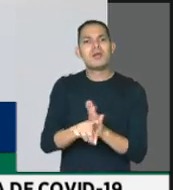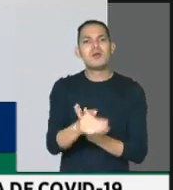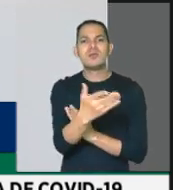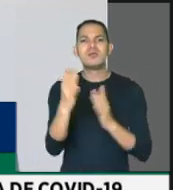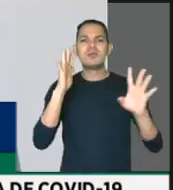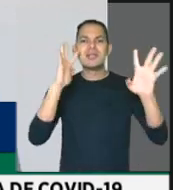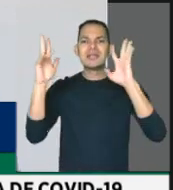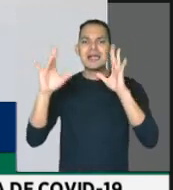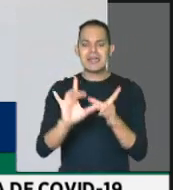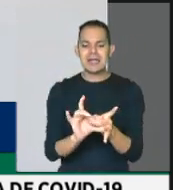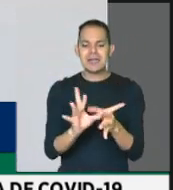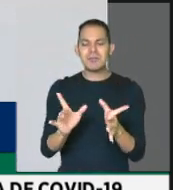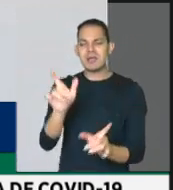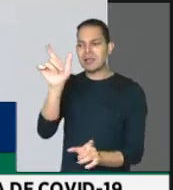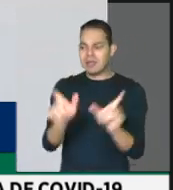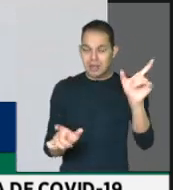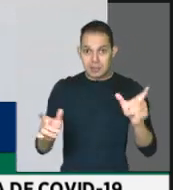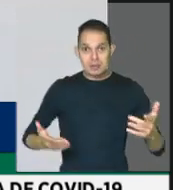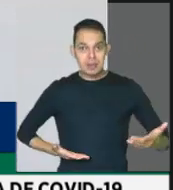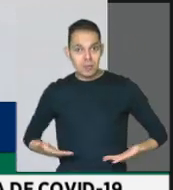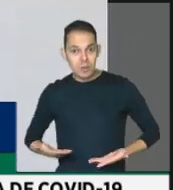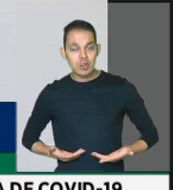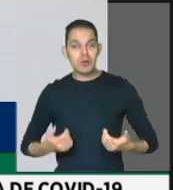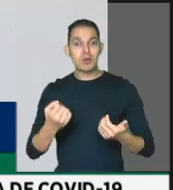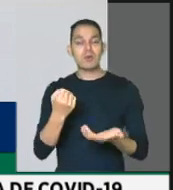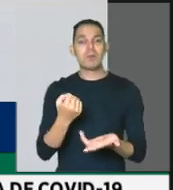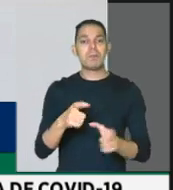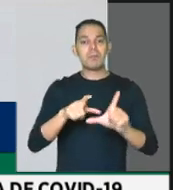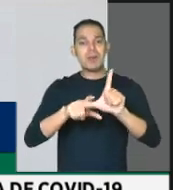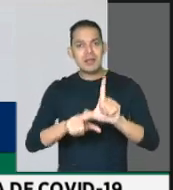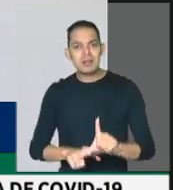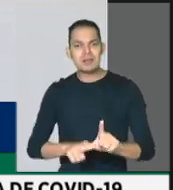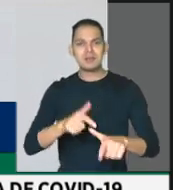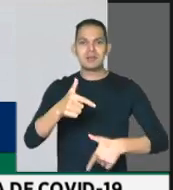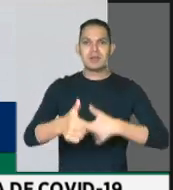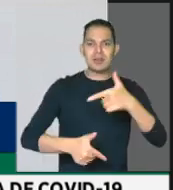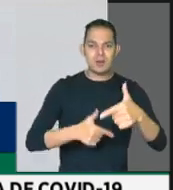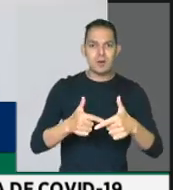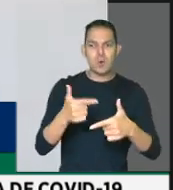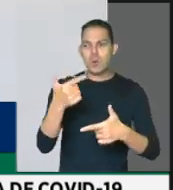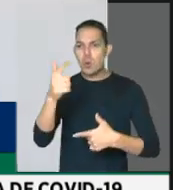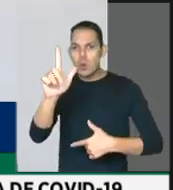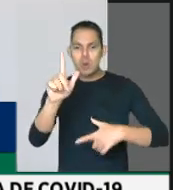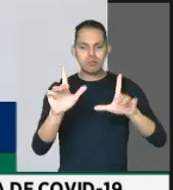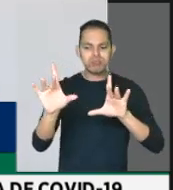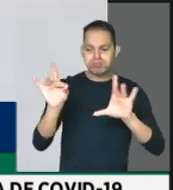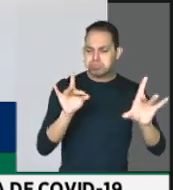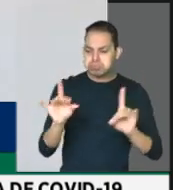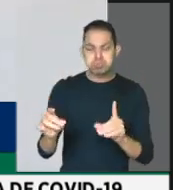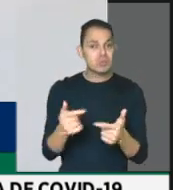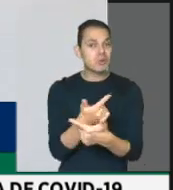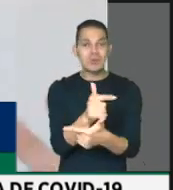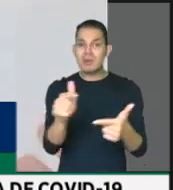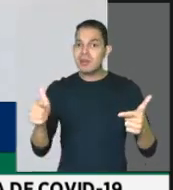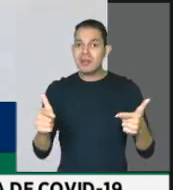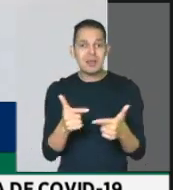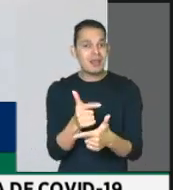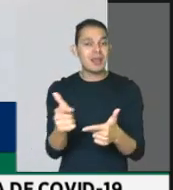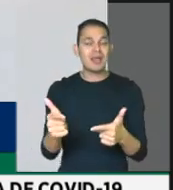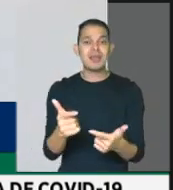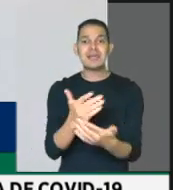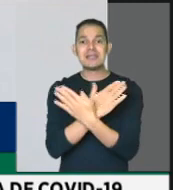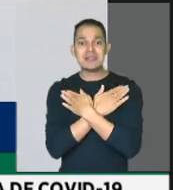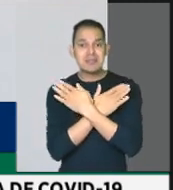liberdade que um trabalhador que depende do emprego, que não tem opção, que não tem escolha, ele não tem alternativa, ele está sem